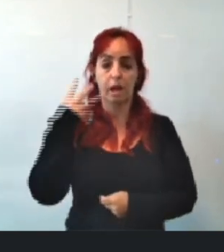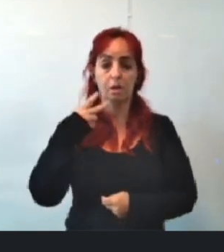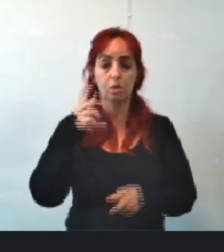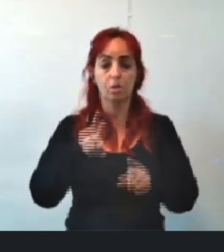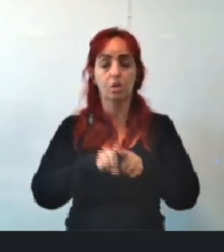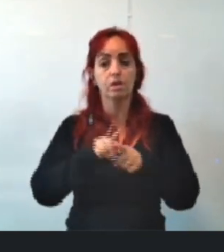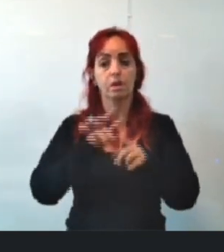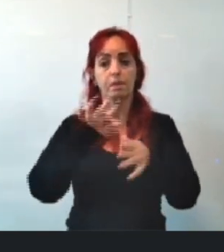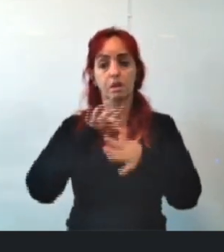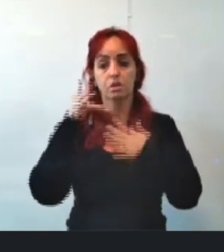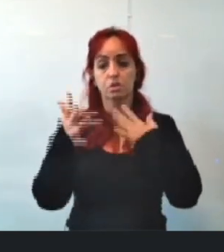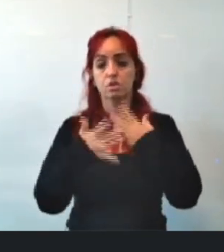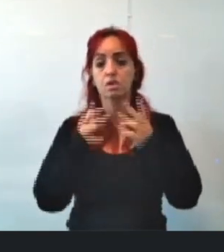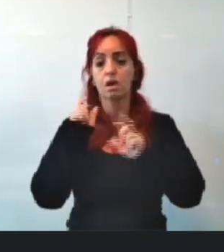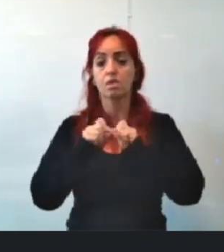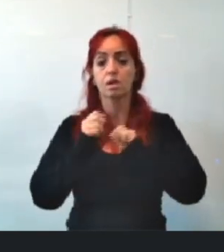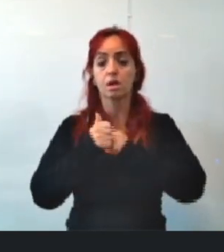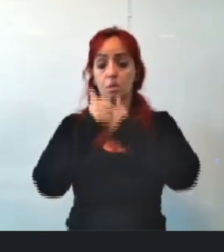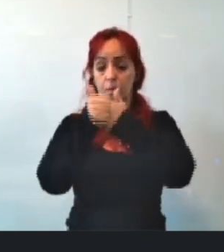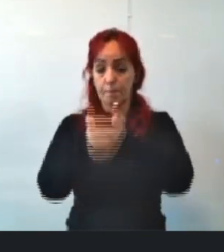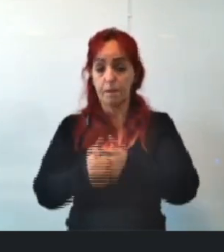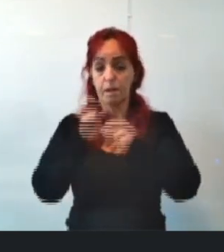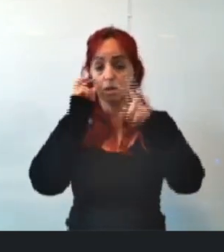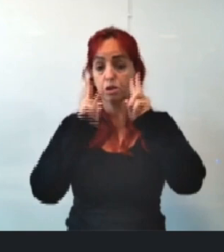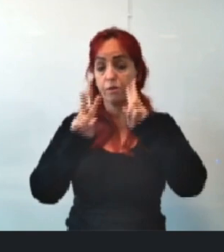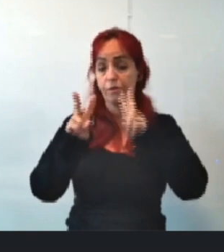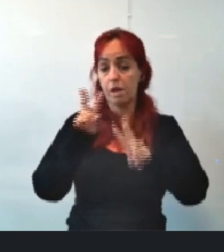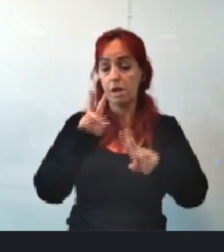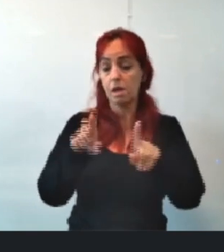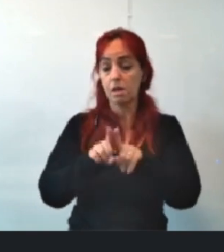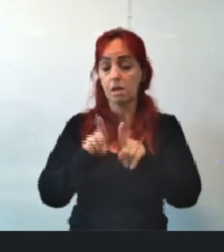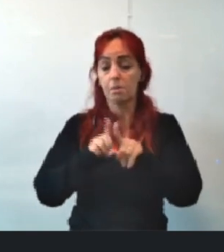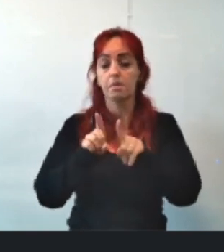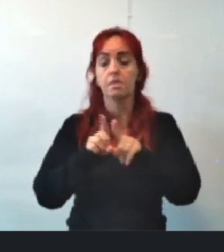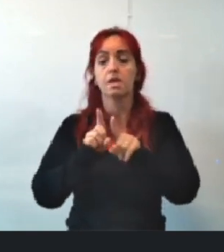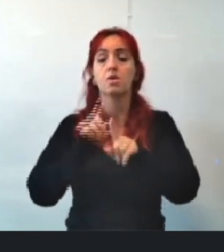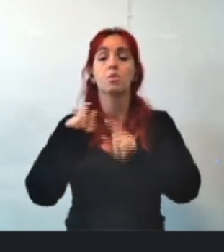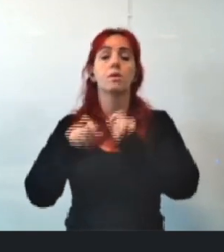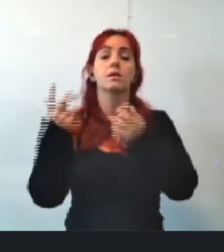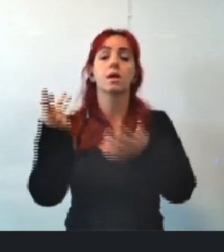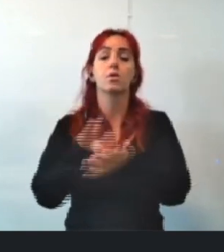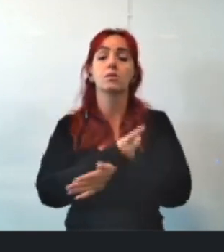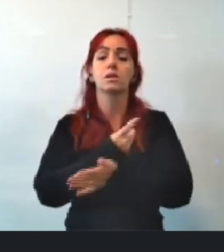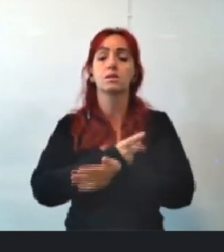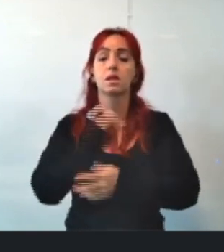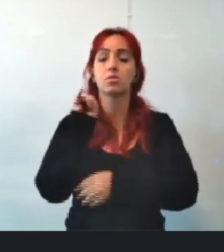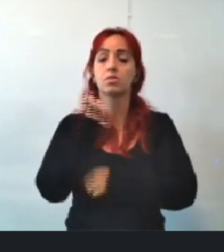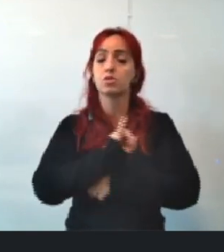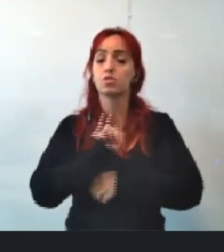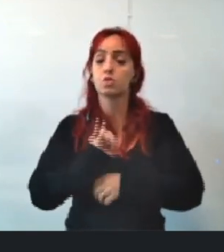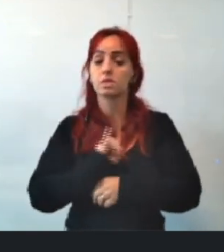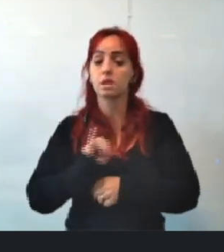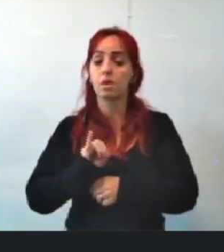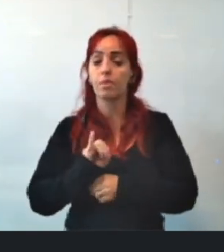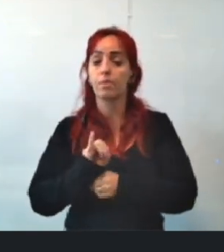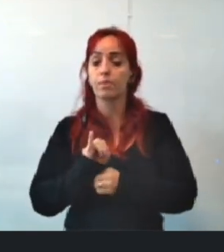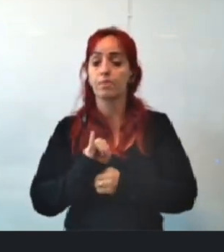sociais, quem acompanha, de ver aí a atual situação dessas instituições que